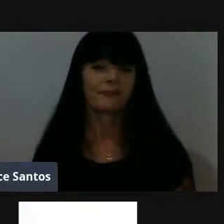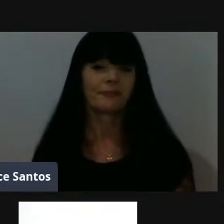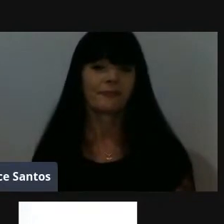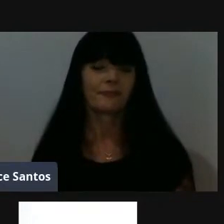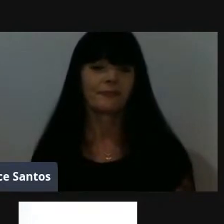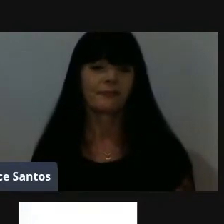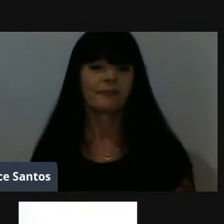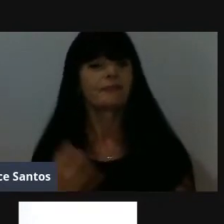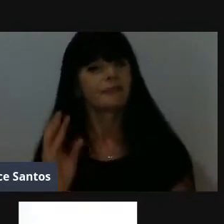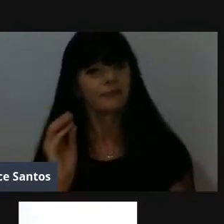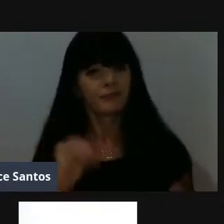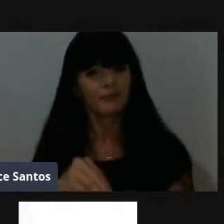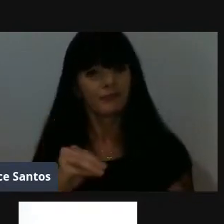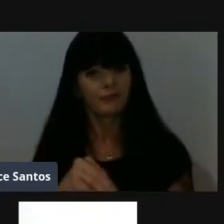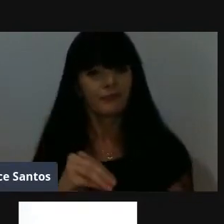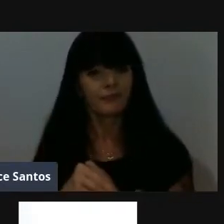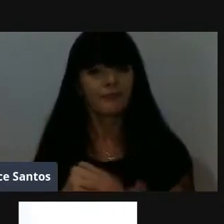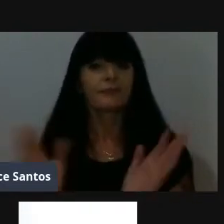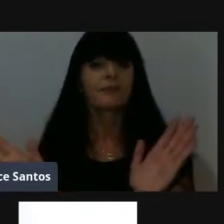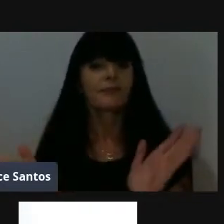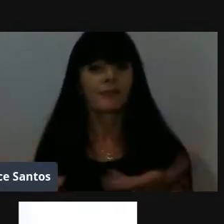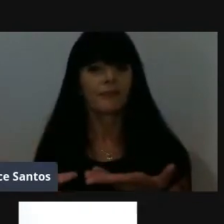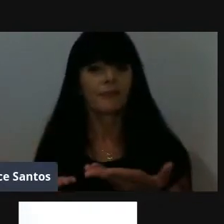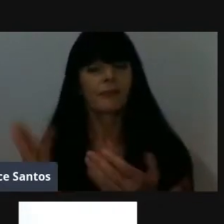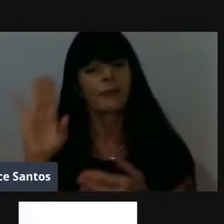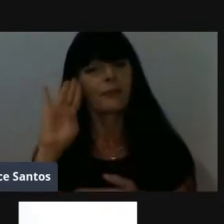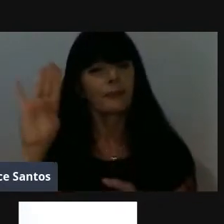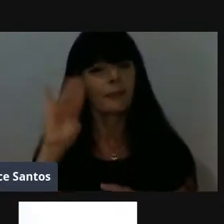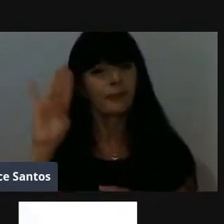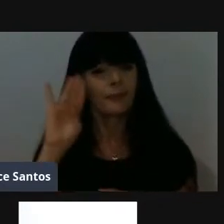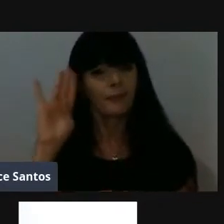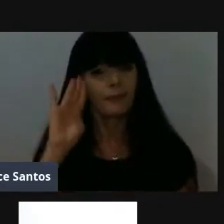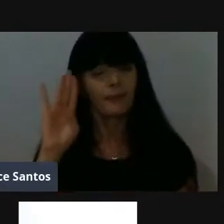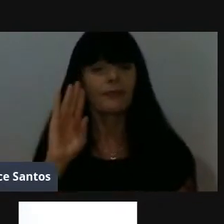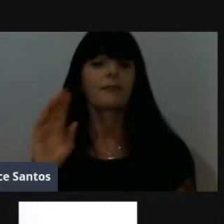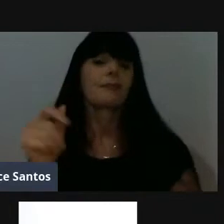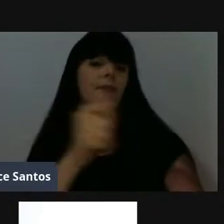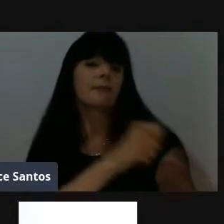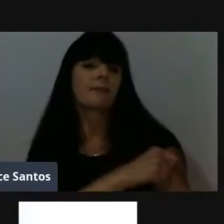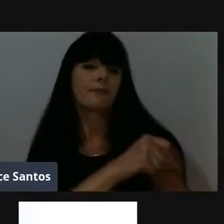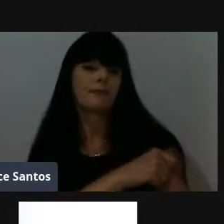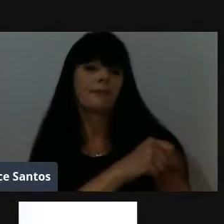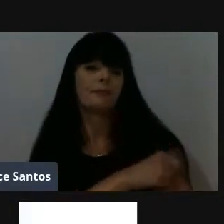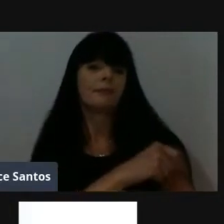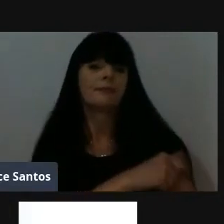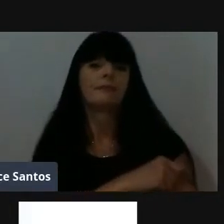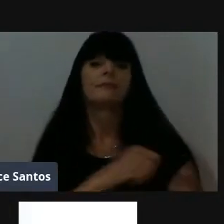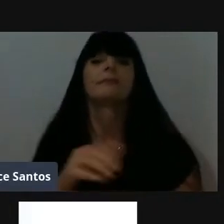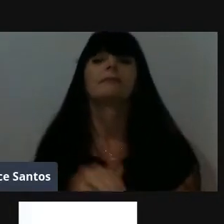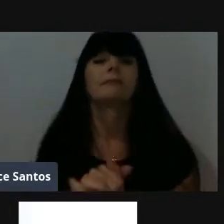no, assim, coloca para a gente, e principalmente para os alunos, de uma forma, assim, bem,